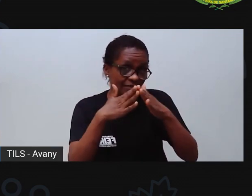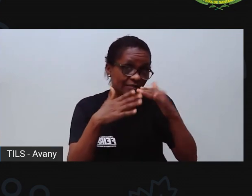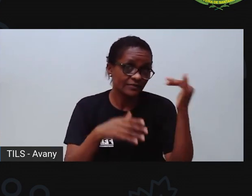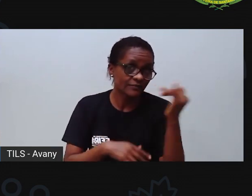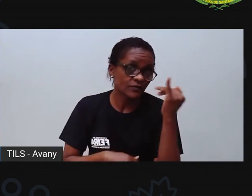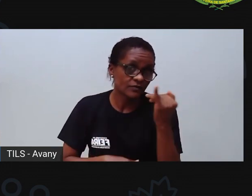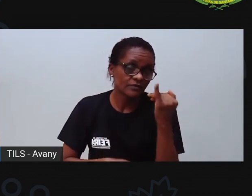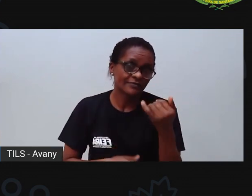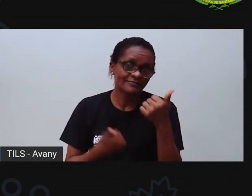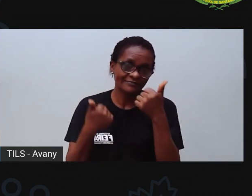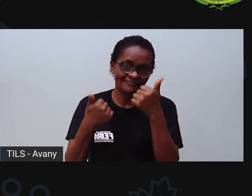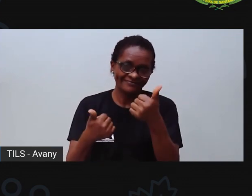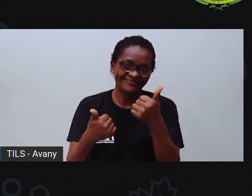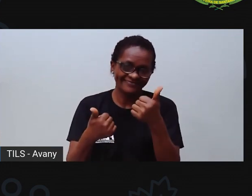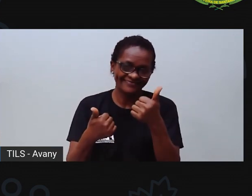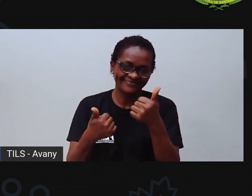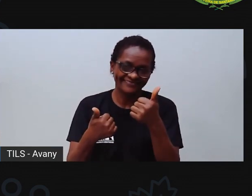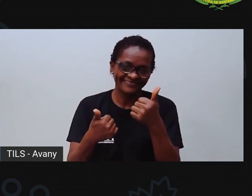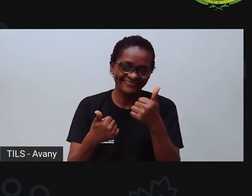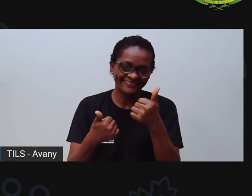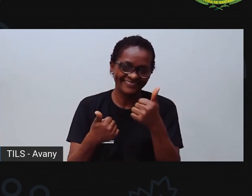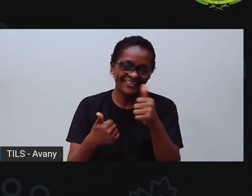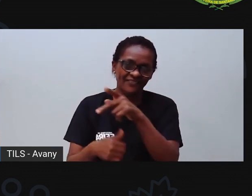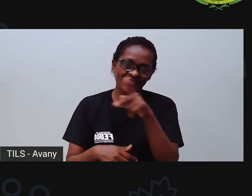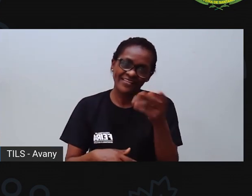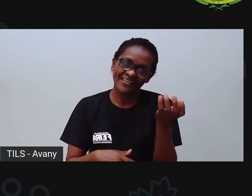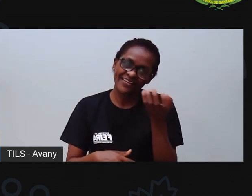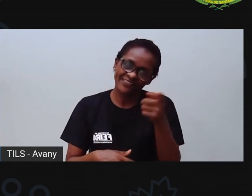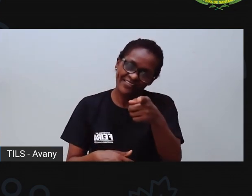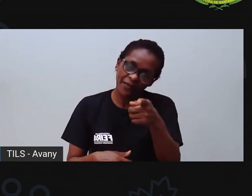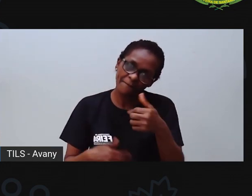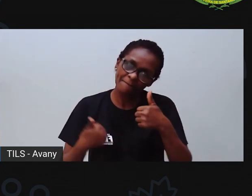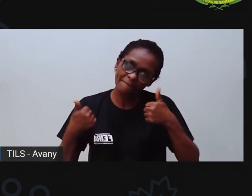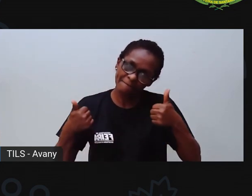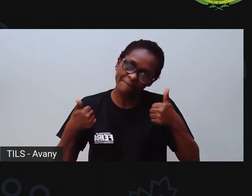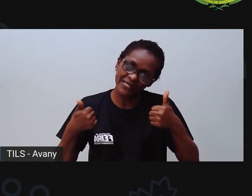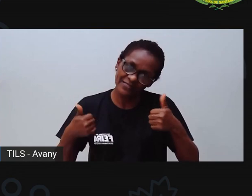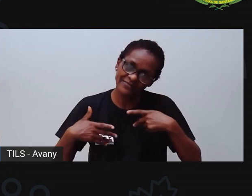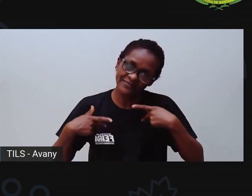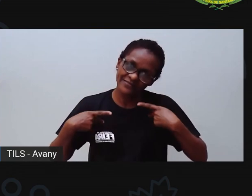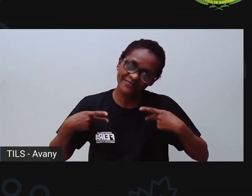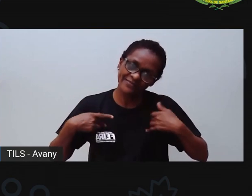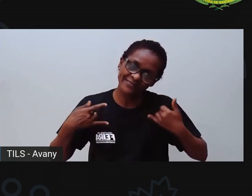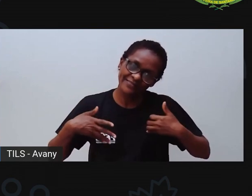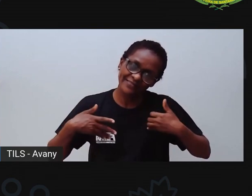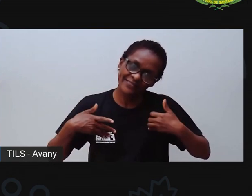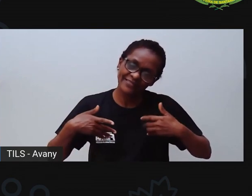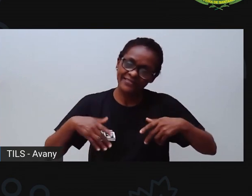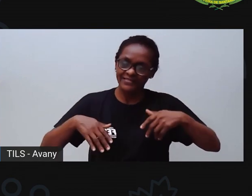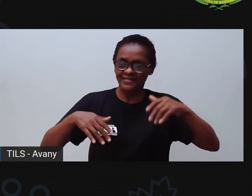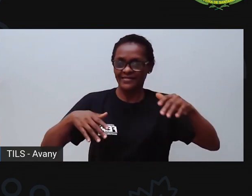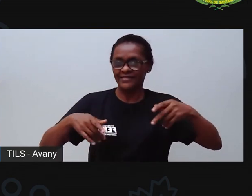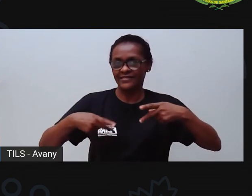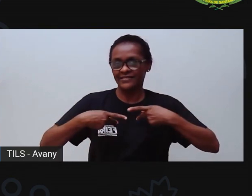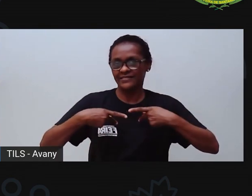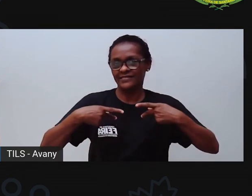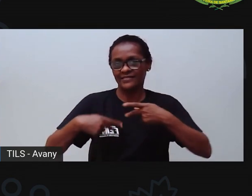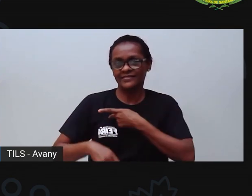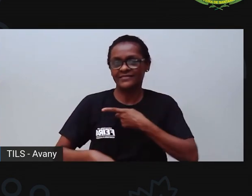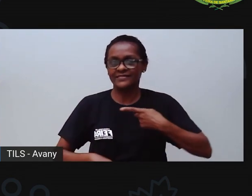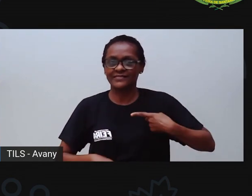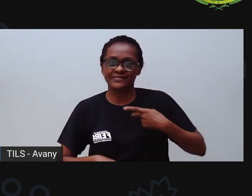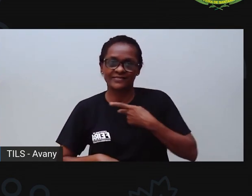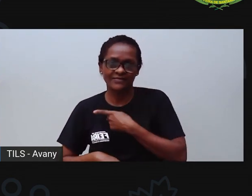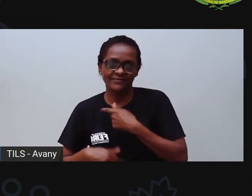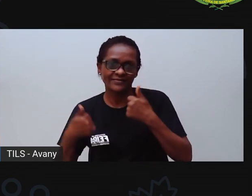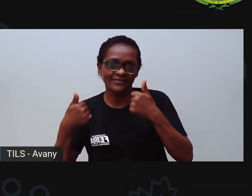tá certo? Eu quero dizer, todo mundo bem, todo mundo saudável, certo? Então, é isso, a gente está ficando por aqui, espero que vocês tenham a ouvir